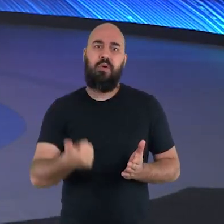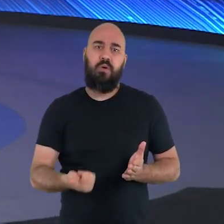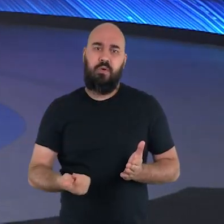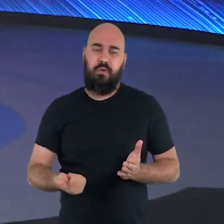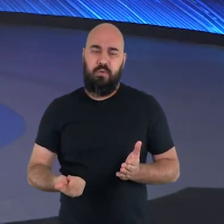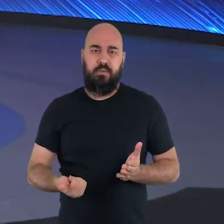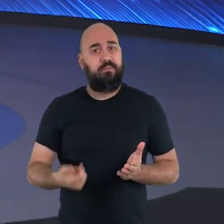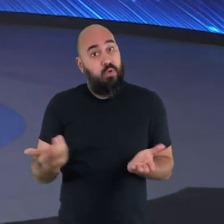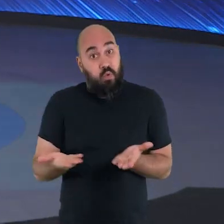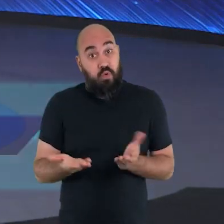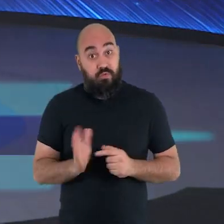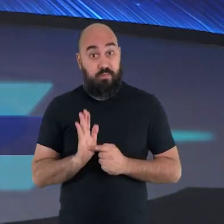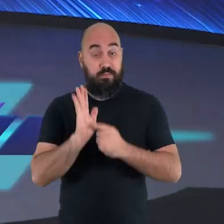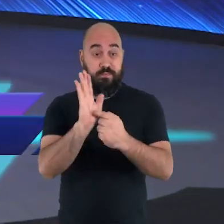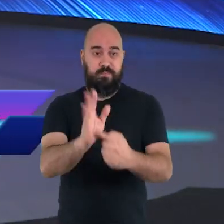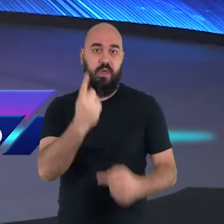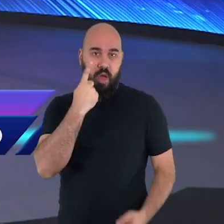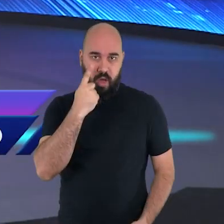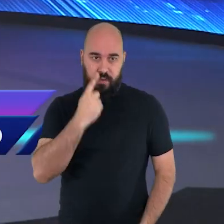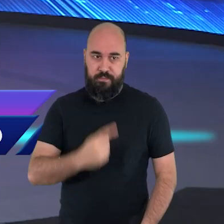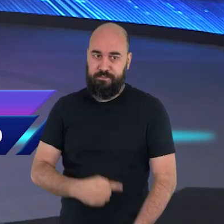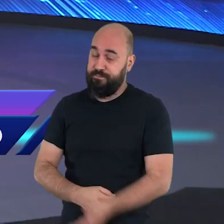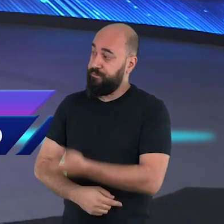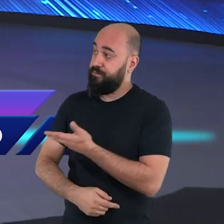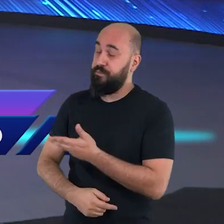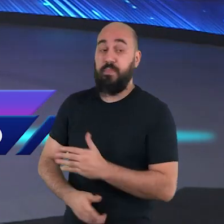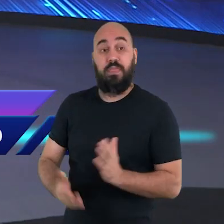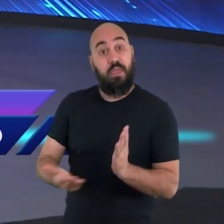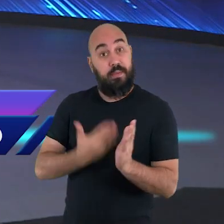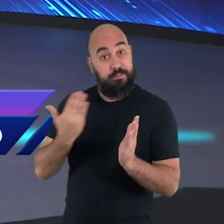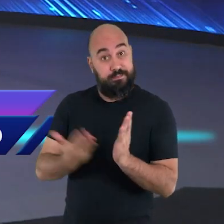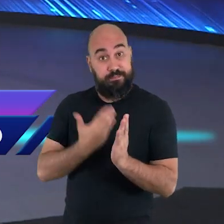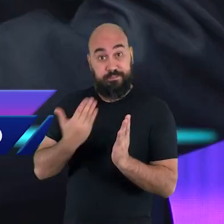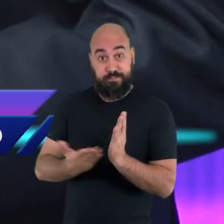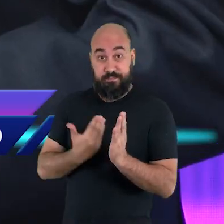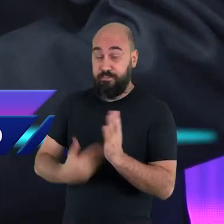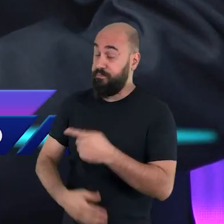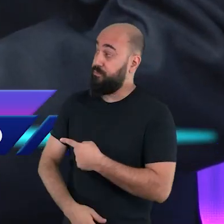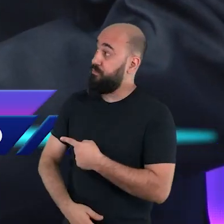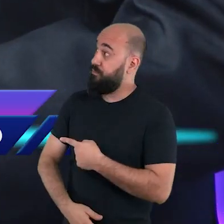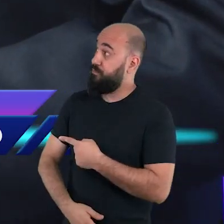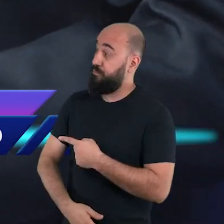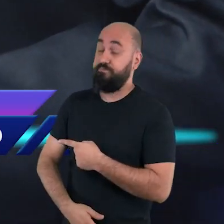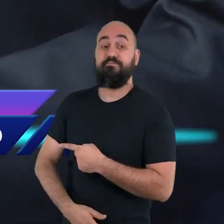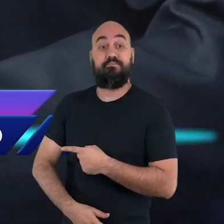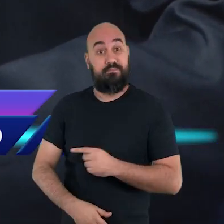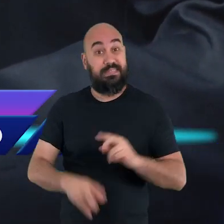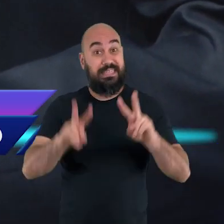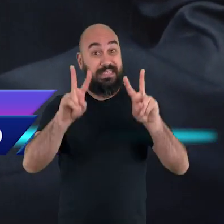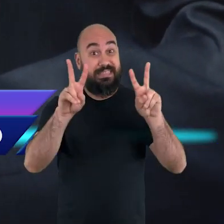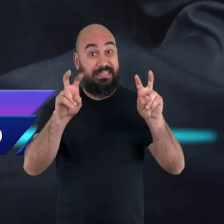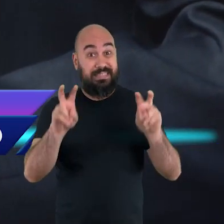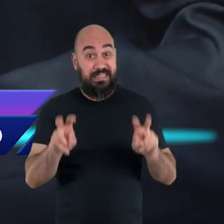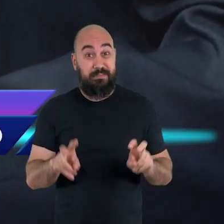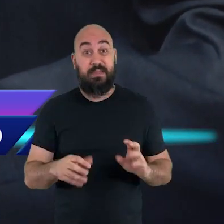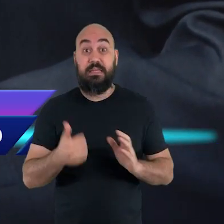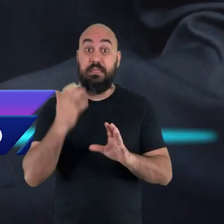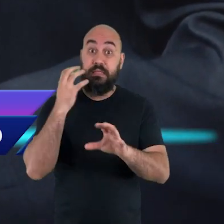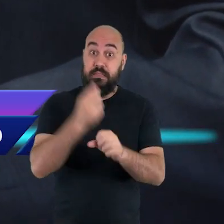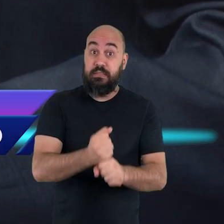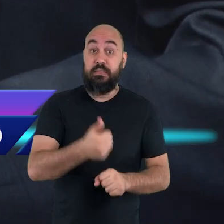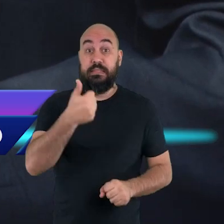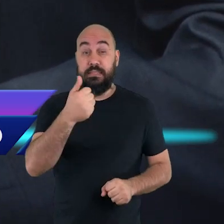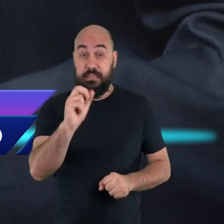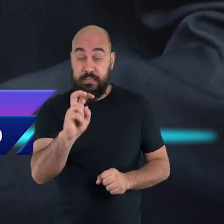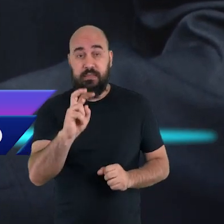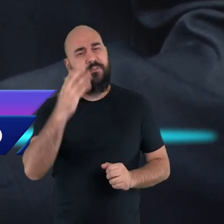Por isso que eu quero te oferecer hoje o estudo bíblico à procura da verdade. São 15 temas na Palavra do Senhor, onde você